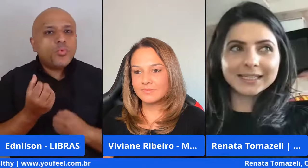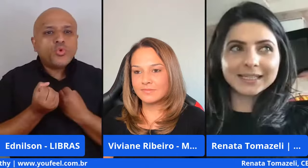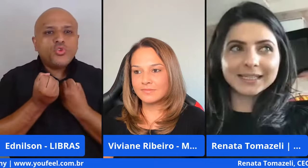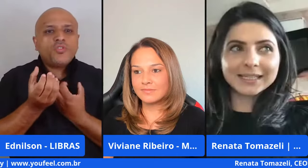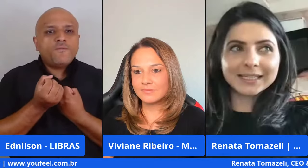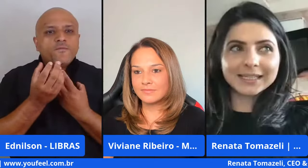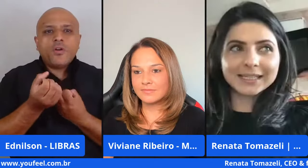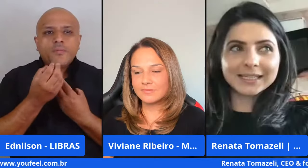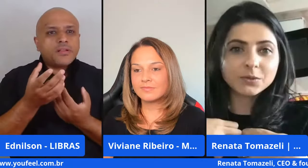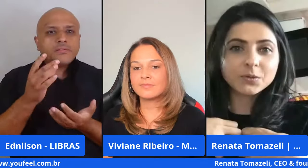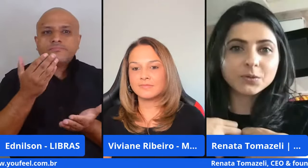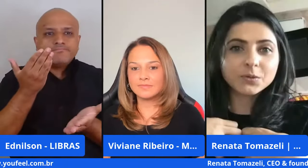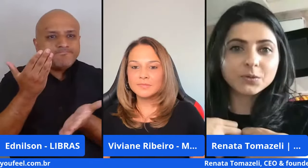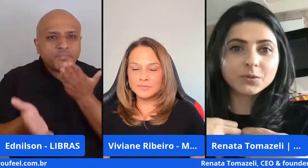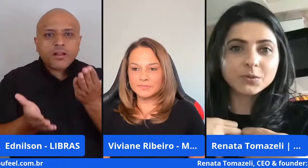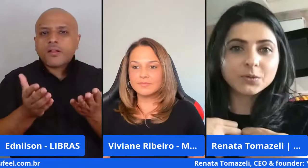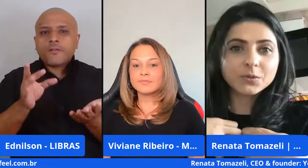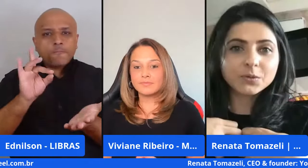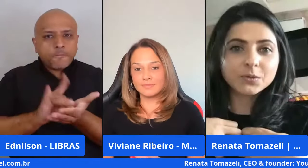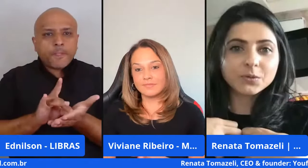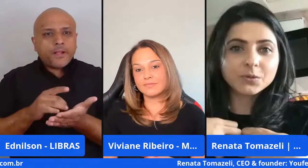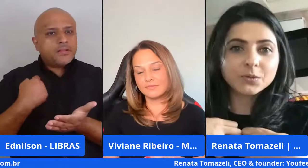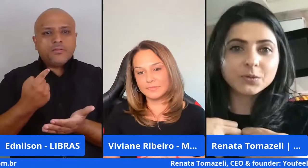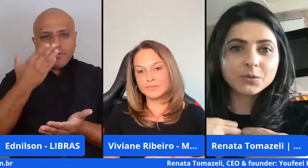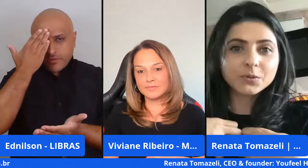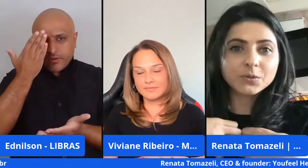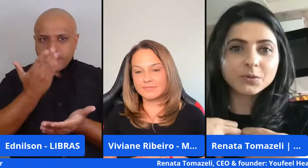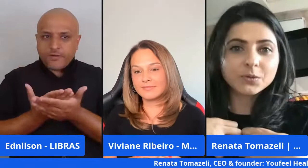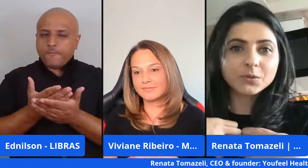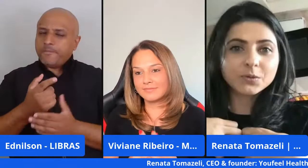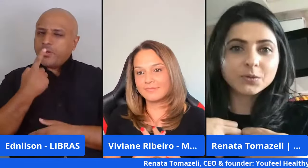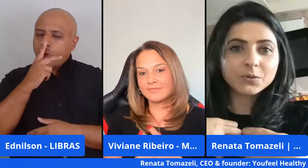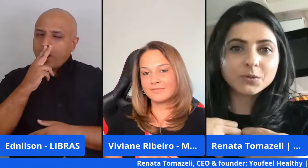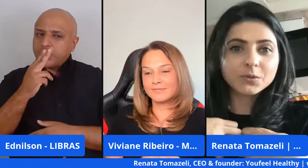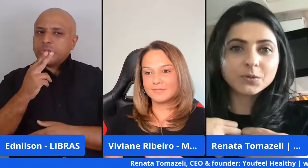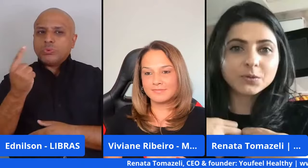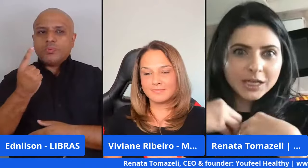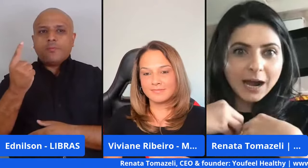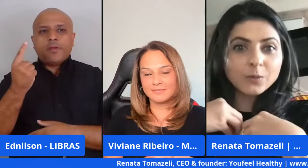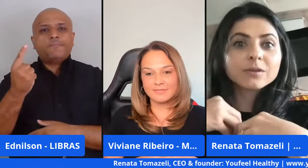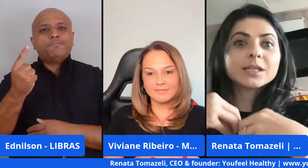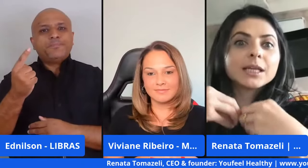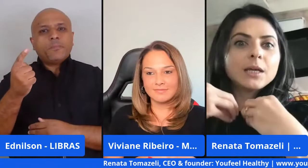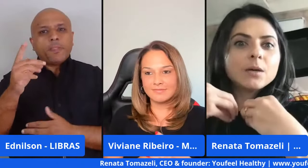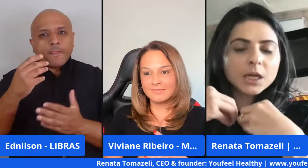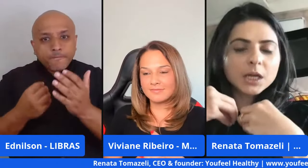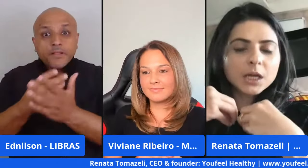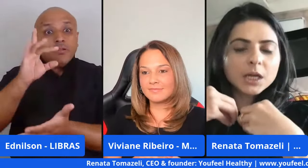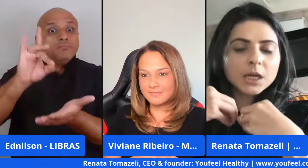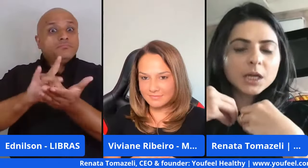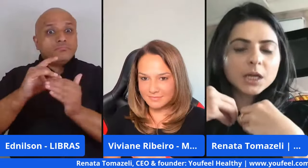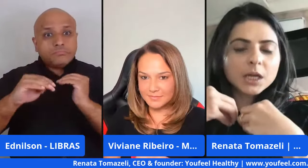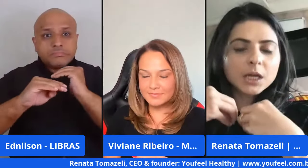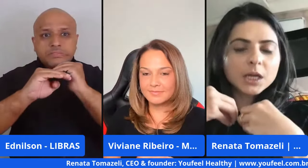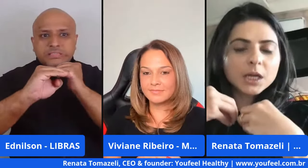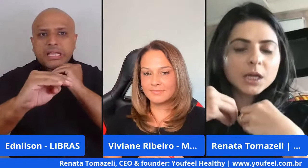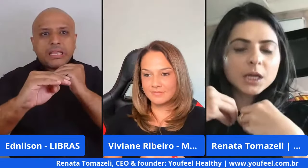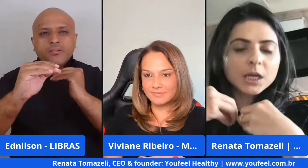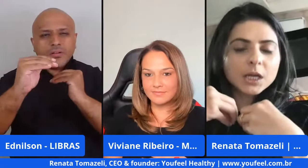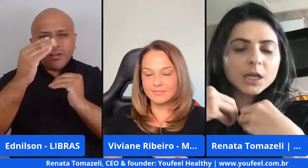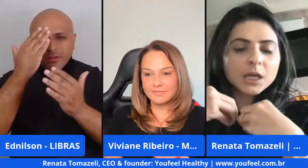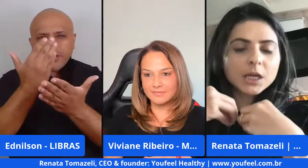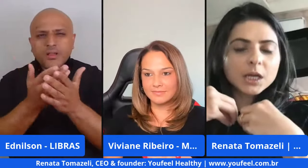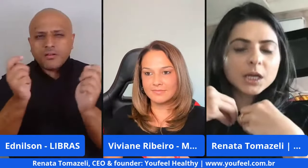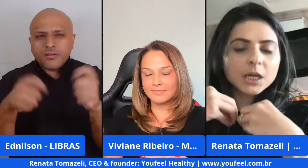perder de fato do que a gente está fazendo do a gente acredita então eu acho que o primeiro ponto assim a gente precisa ser original seguir o que a gente acredita que